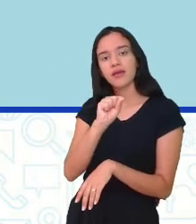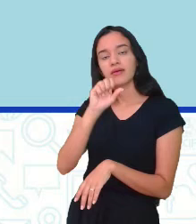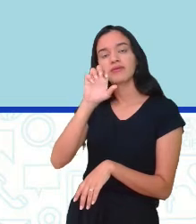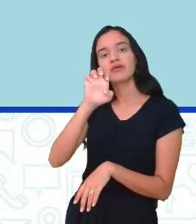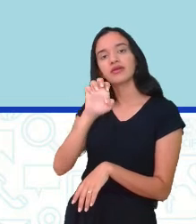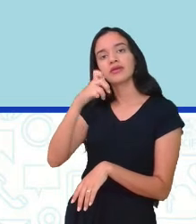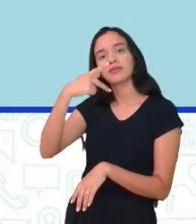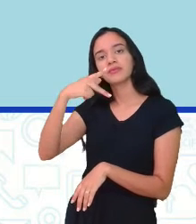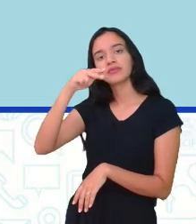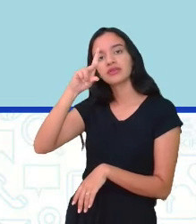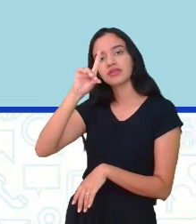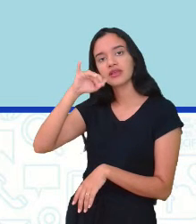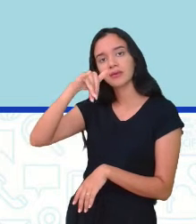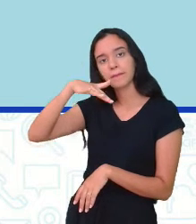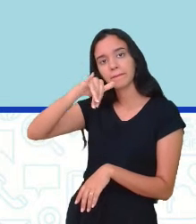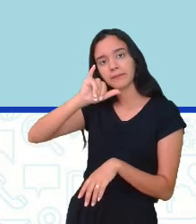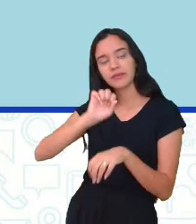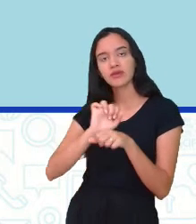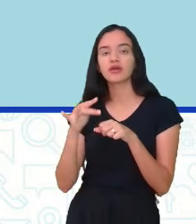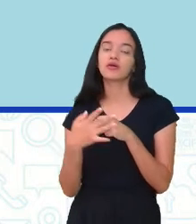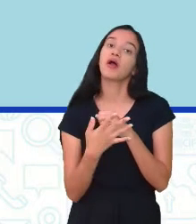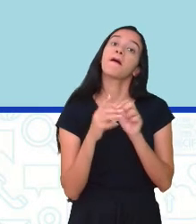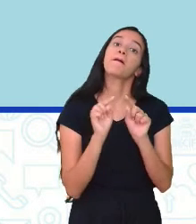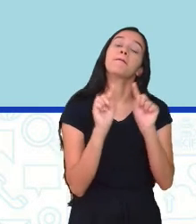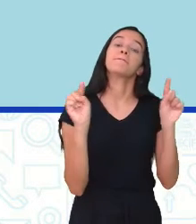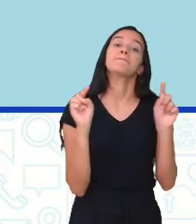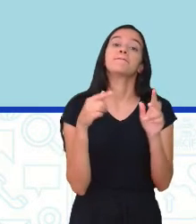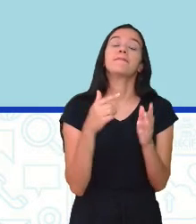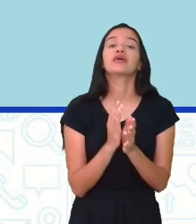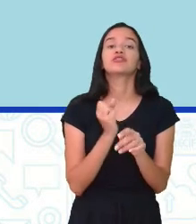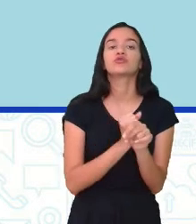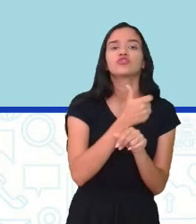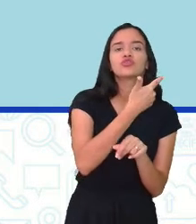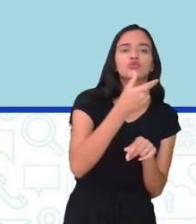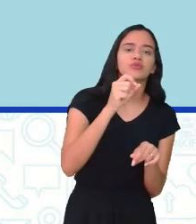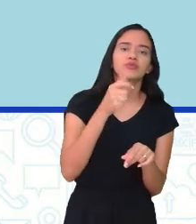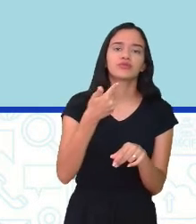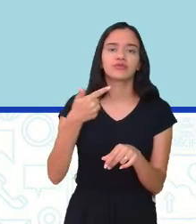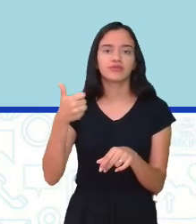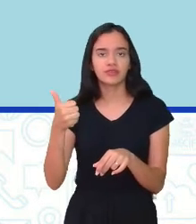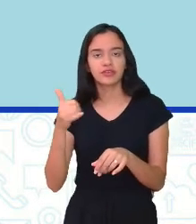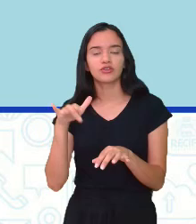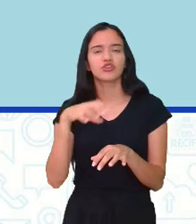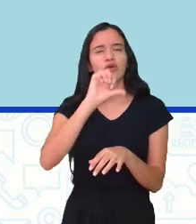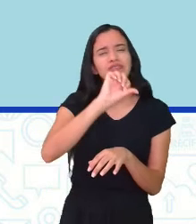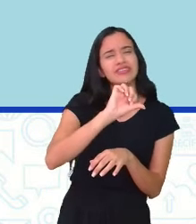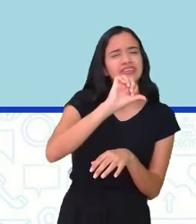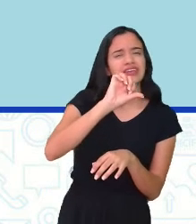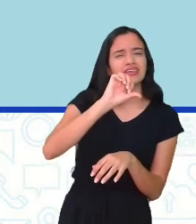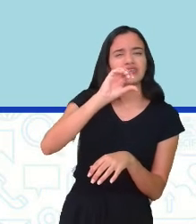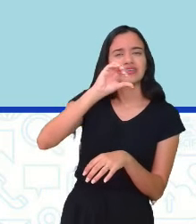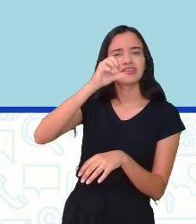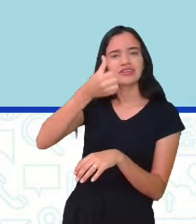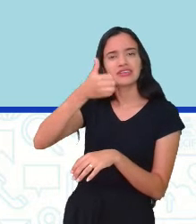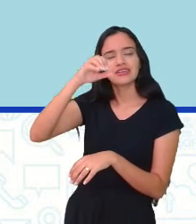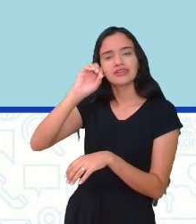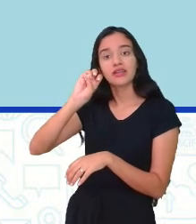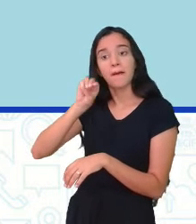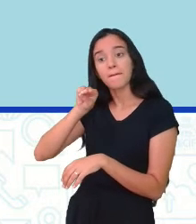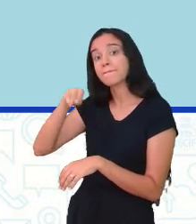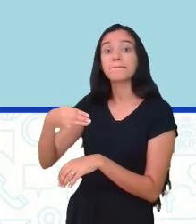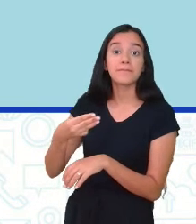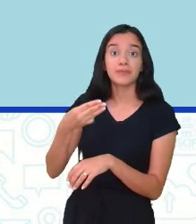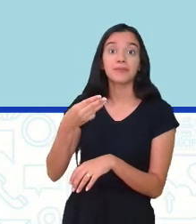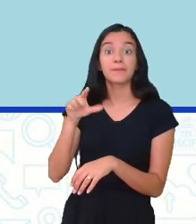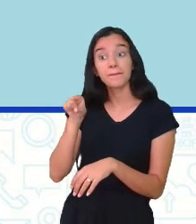de AIDS existe há 40 anos mas em 2021 foram registrados 960 mil casos de pessoas com